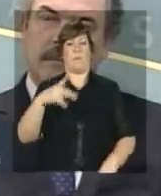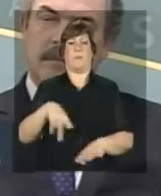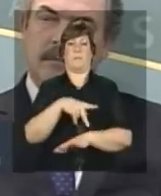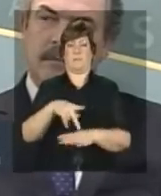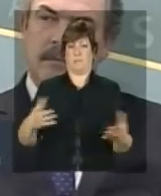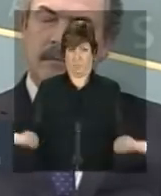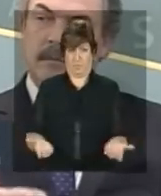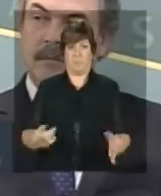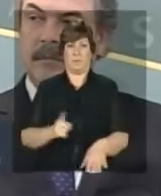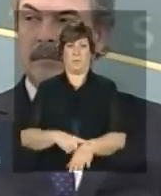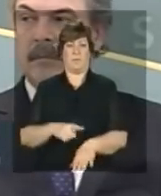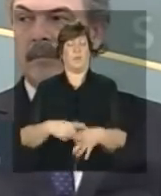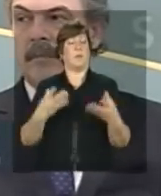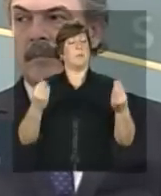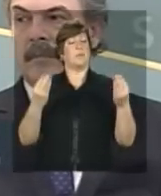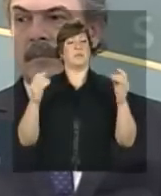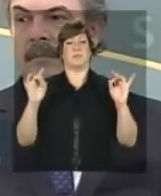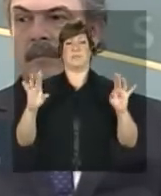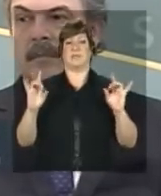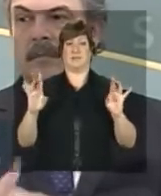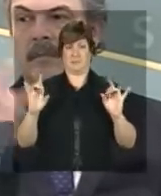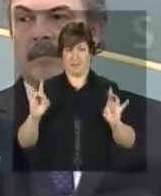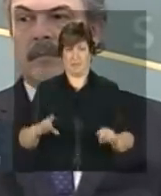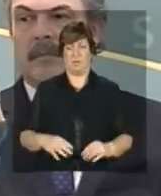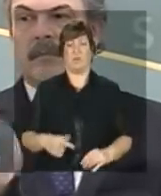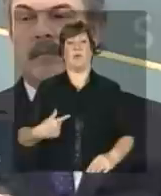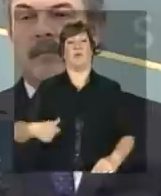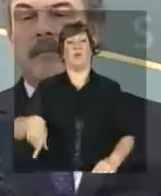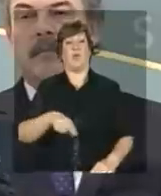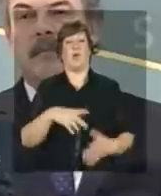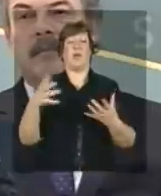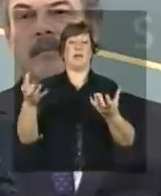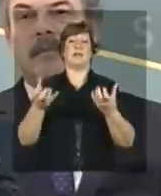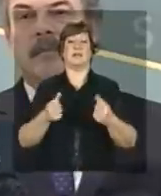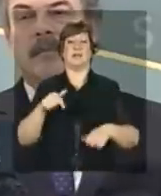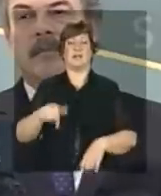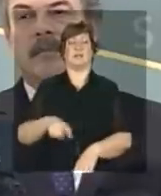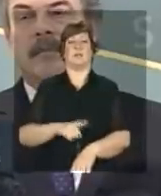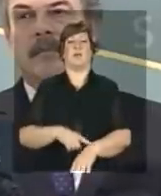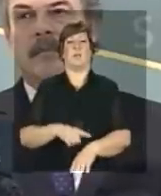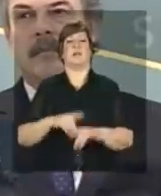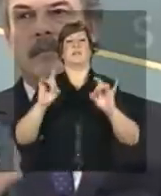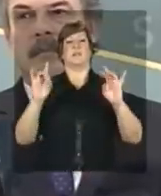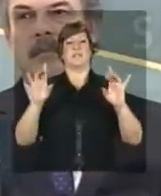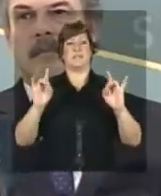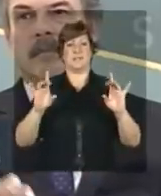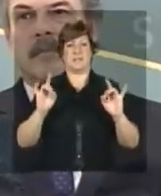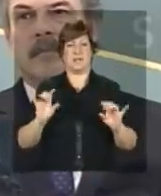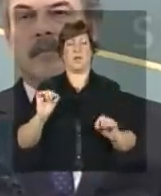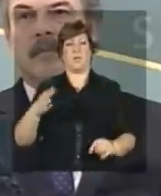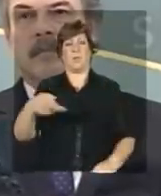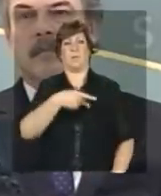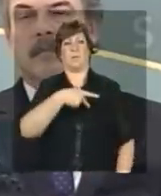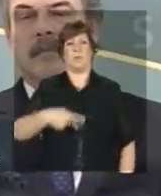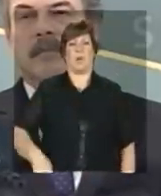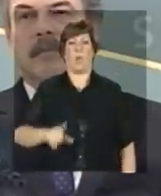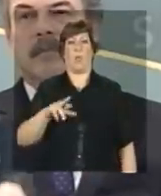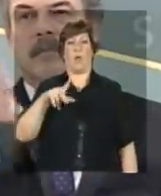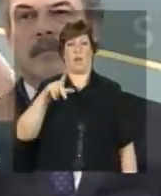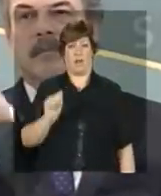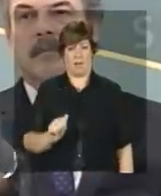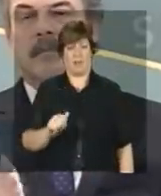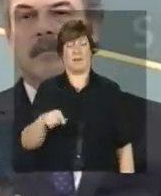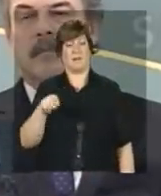num momento muito especial. Recebemos esse momento especial do presidente Lula